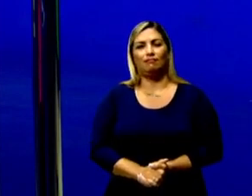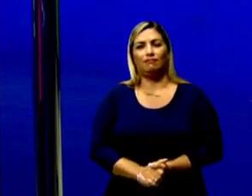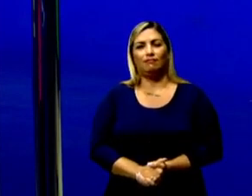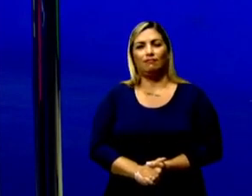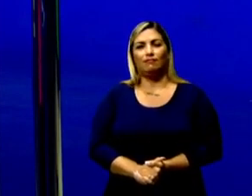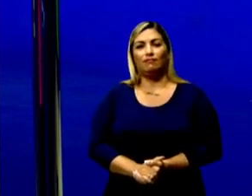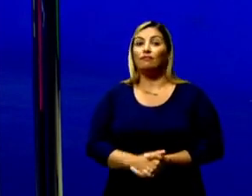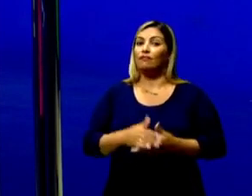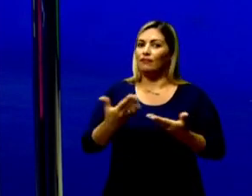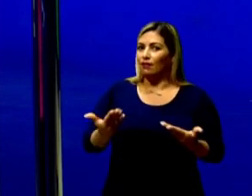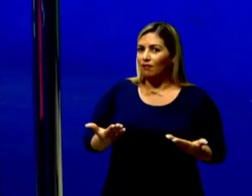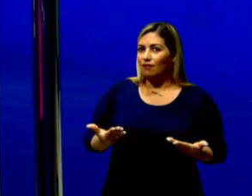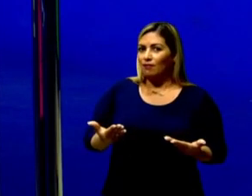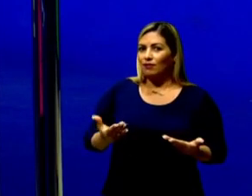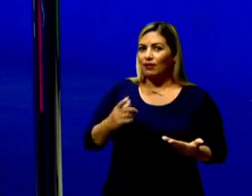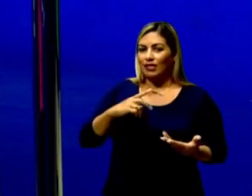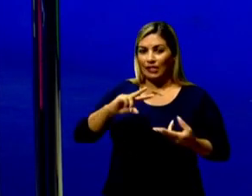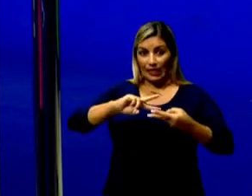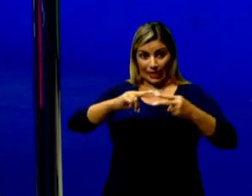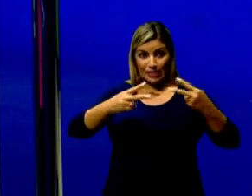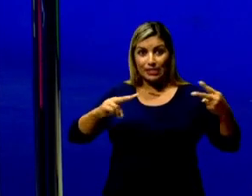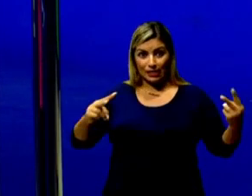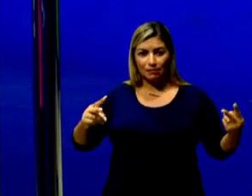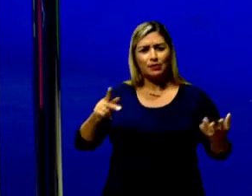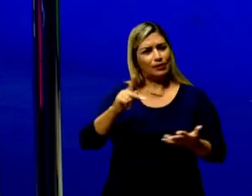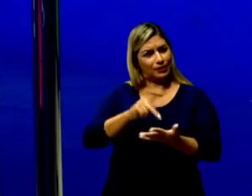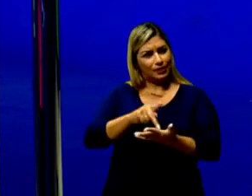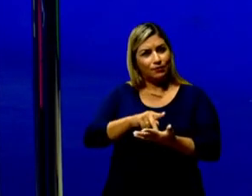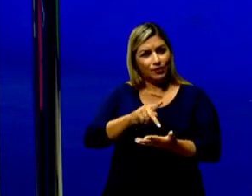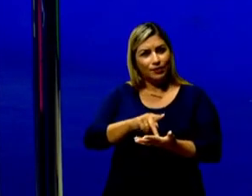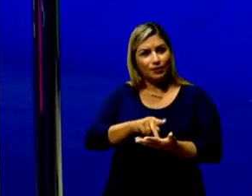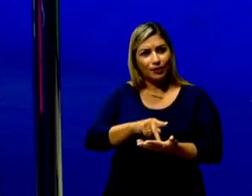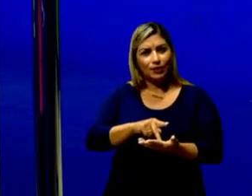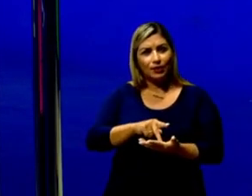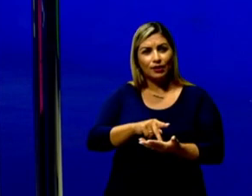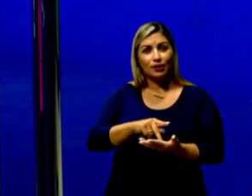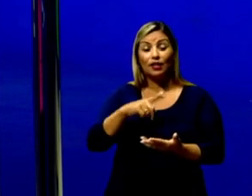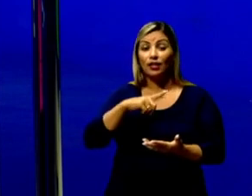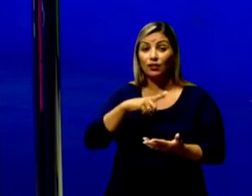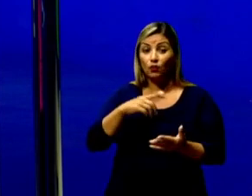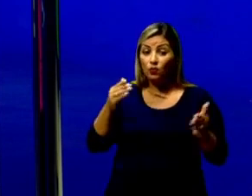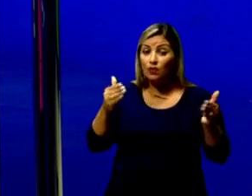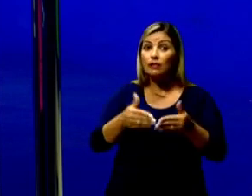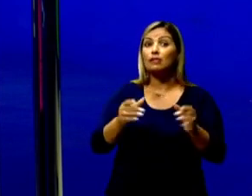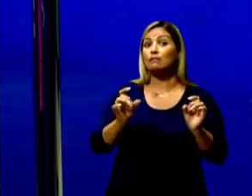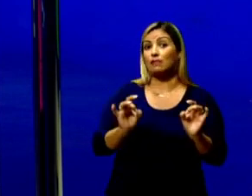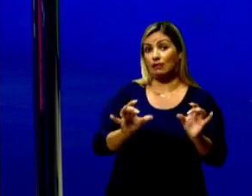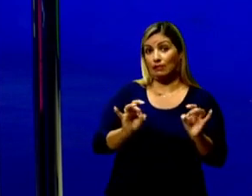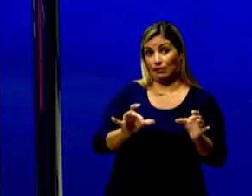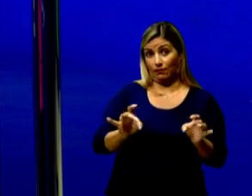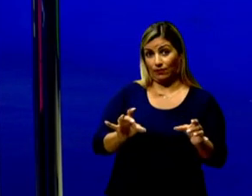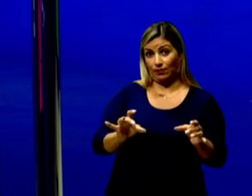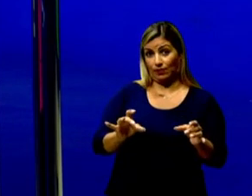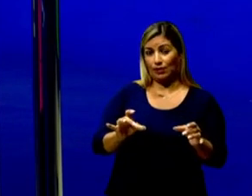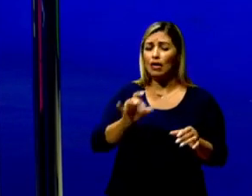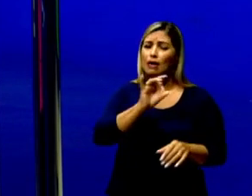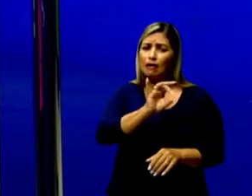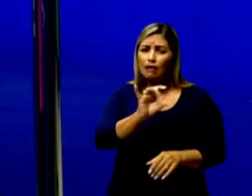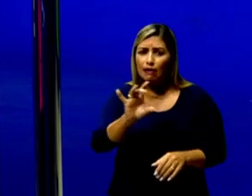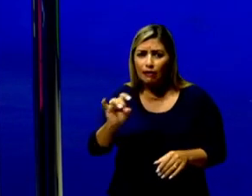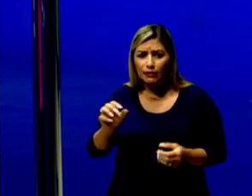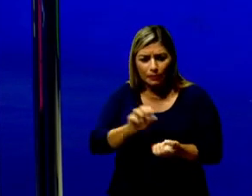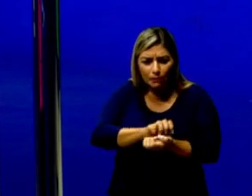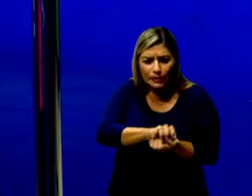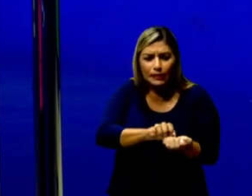Assim, essas enzimas, na verdade, elas vão ser específicas. A cada bactéria